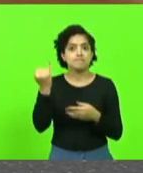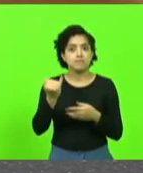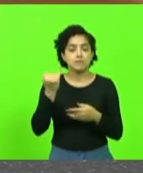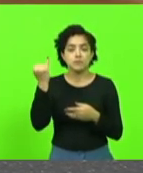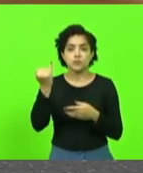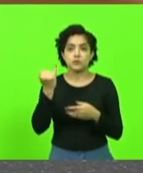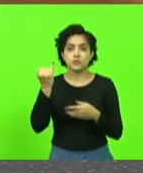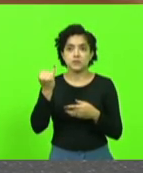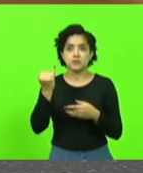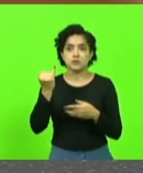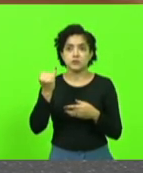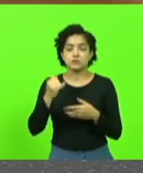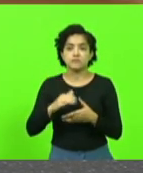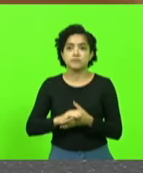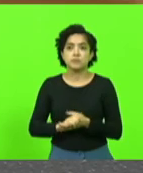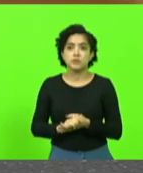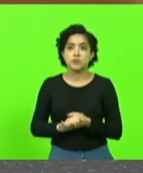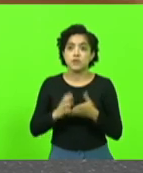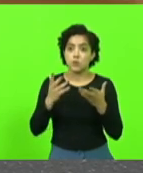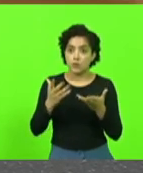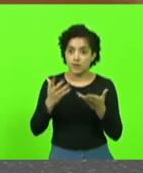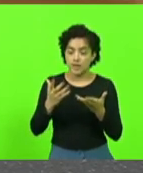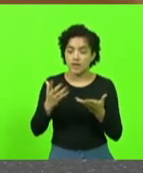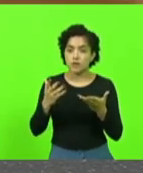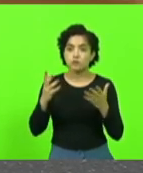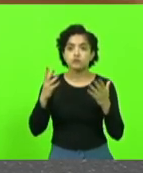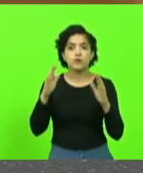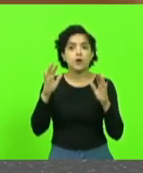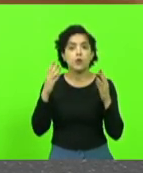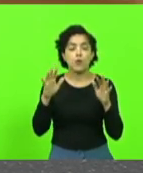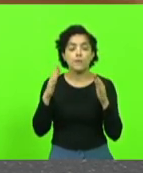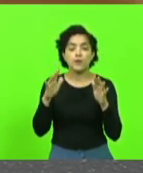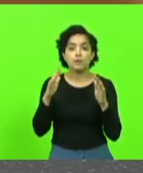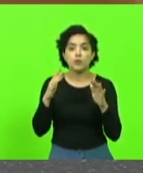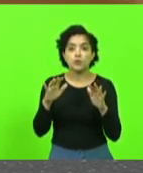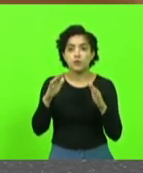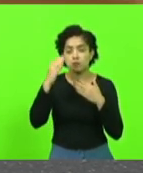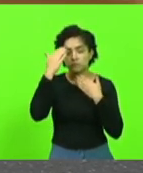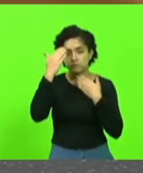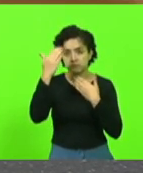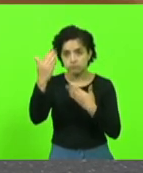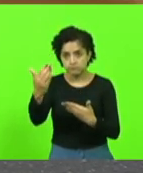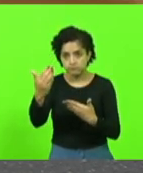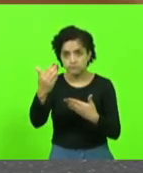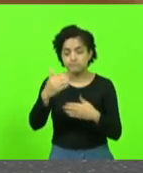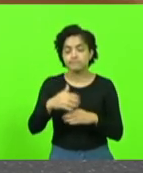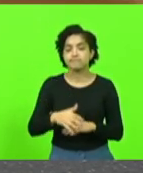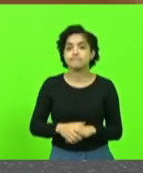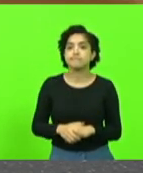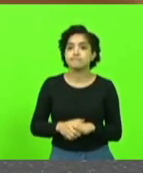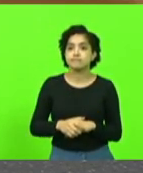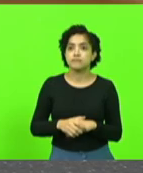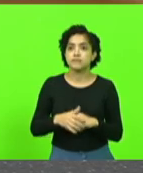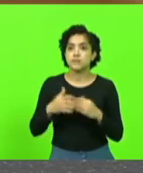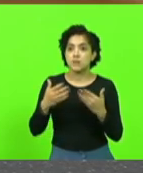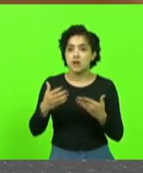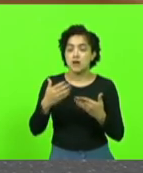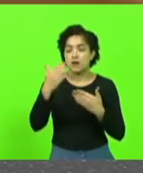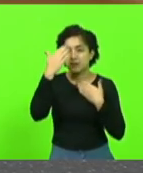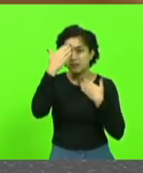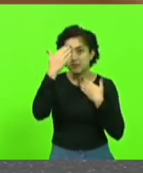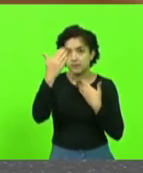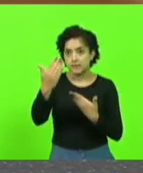isso. Então, eu quero aqui comemorar, eu quero agradecer, dizer da nossa gratidão